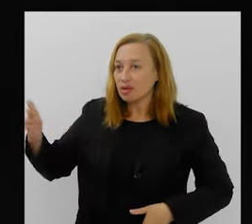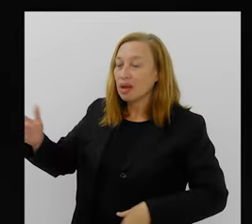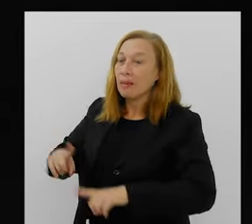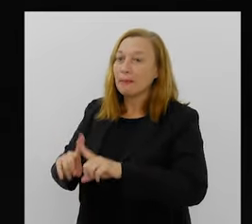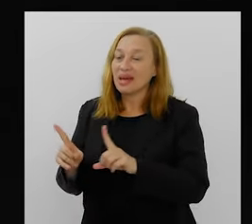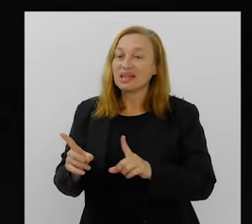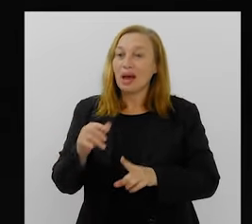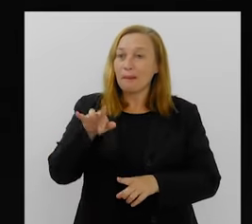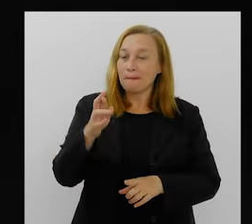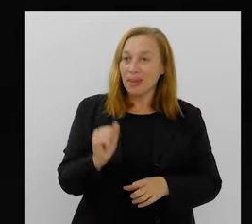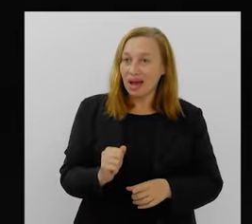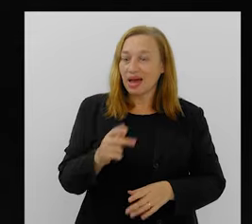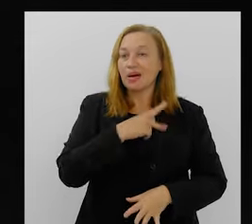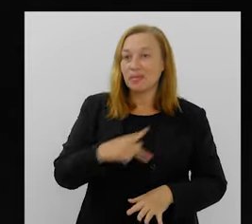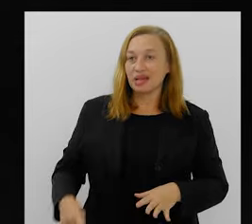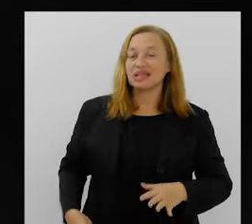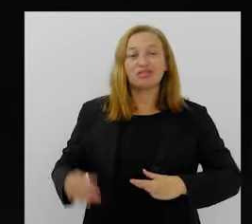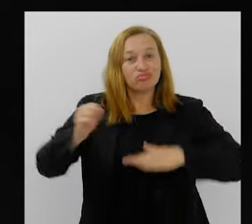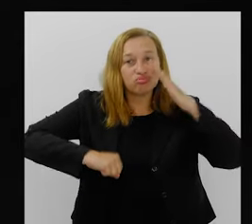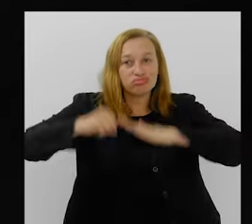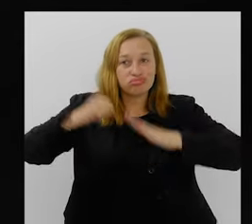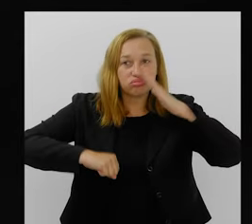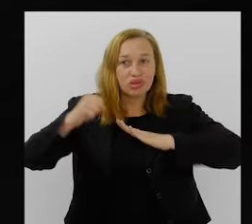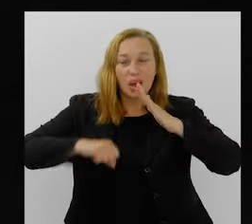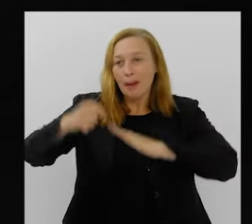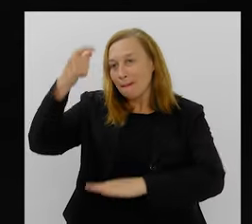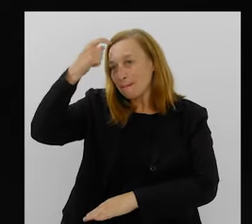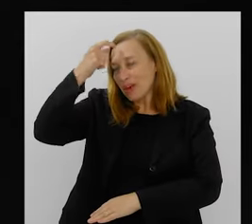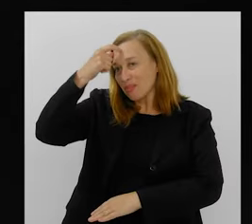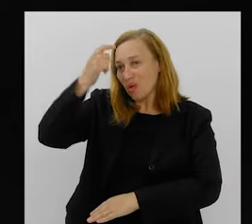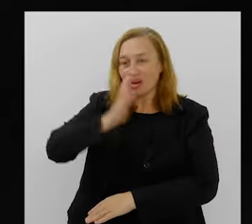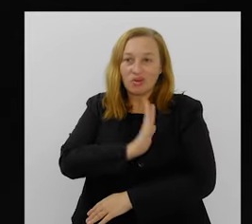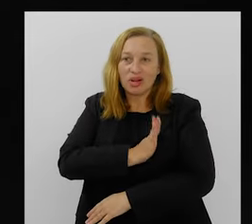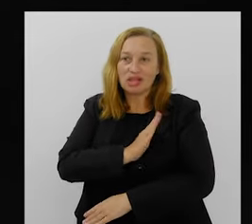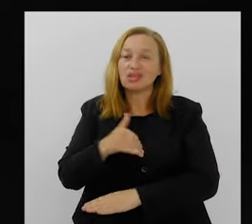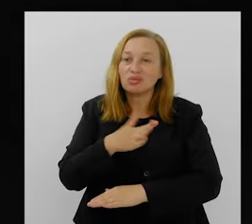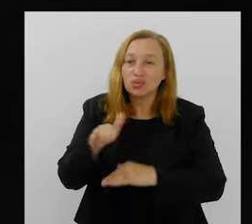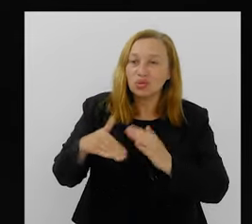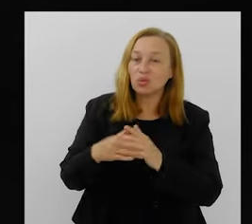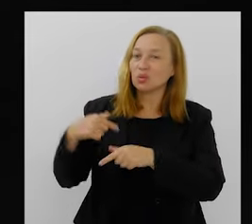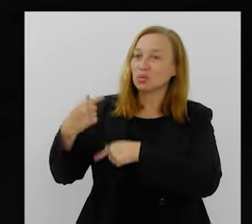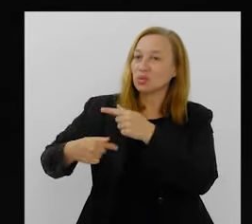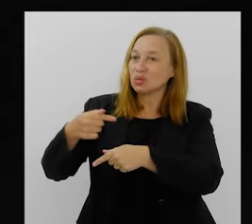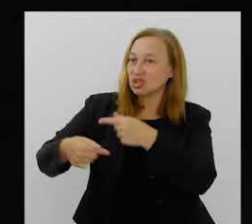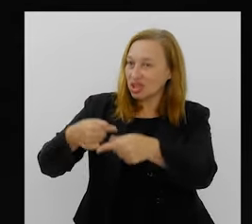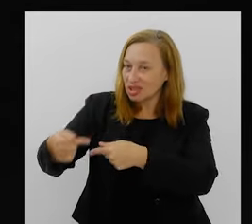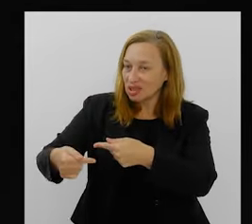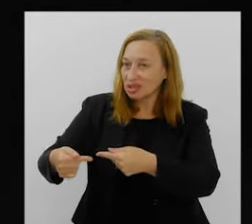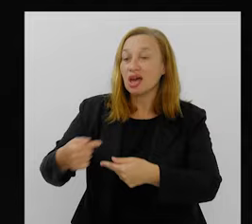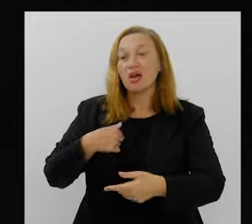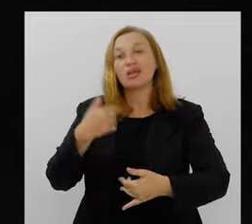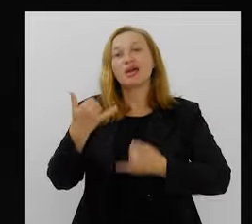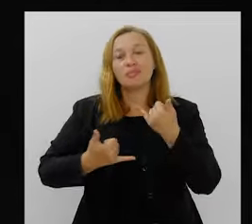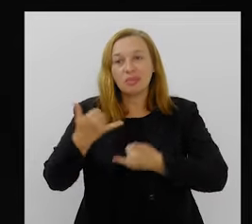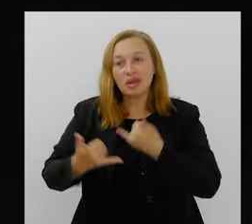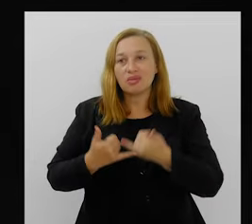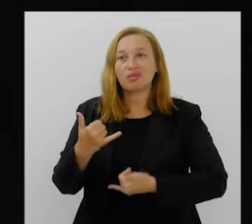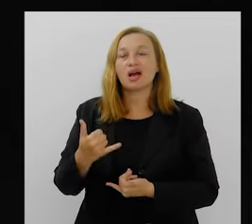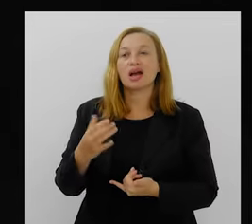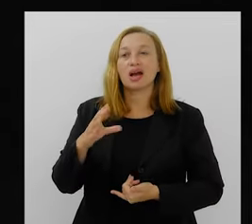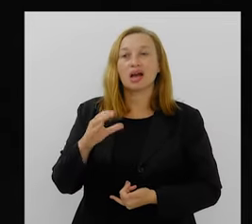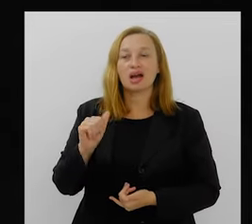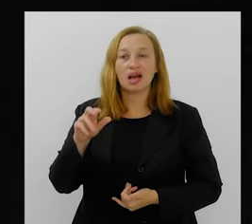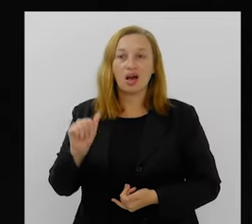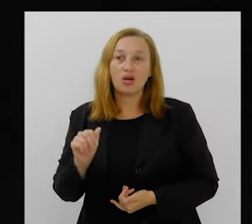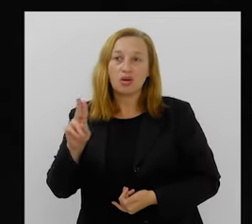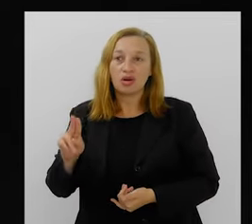presidente do Aprendiz do Salgueiro, ela vai ficar com memória afetiva no coração de toda uma geração. Eu até brinco muito com o